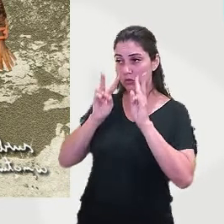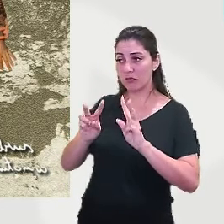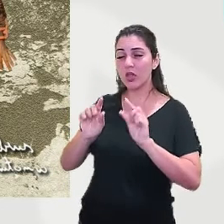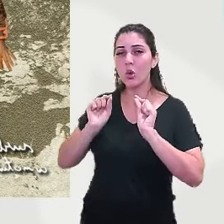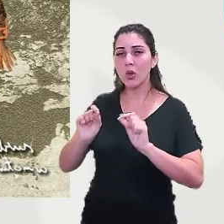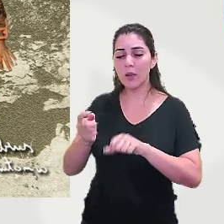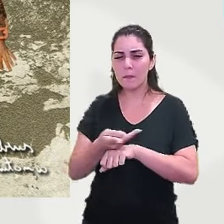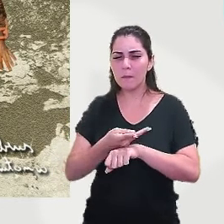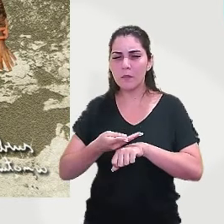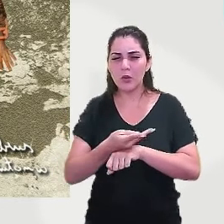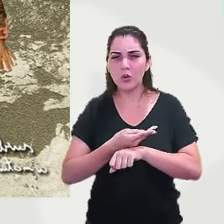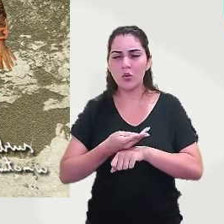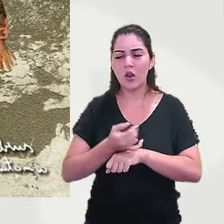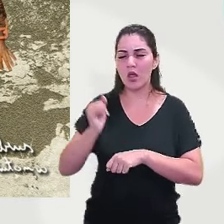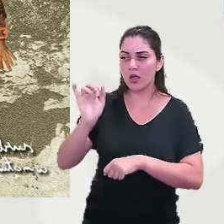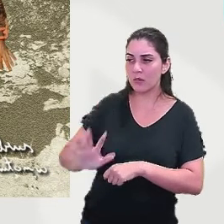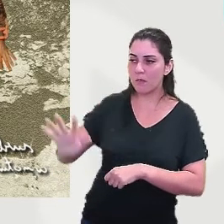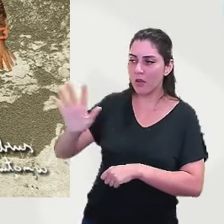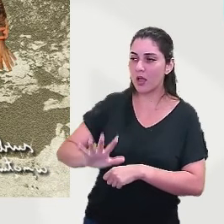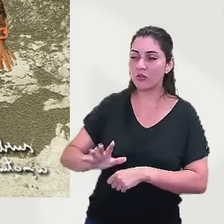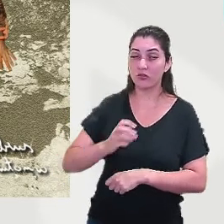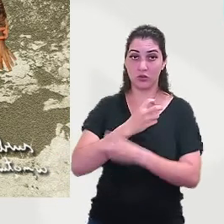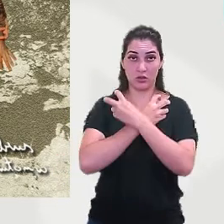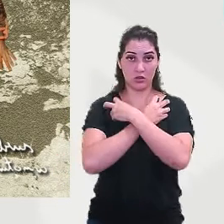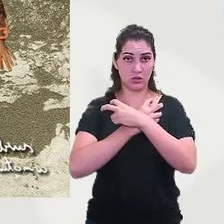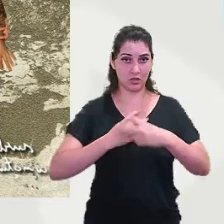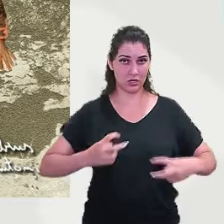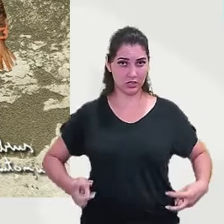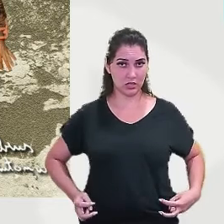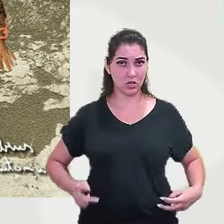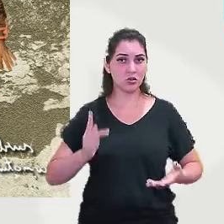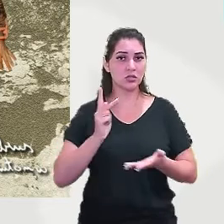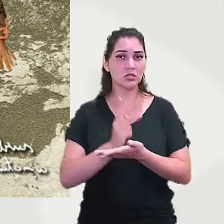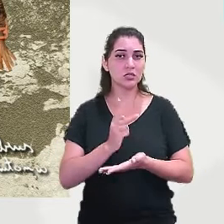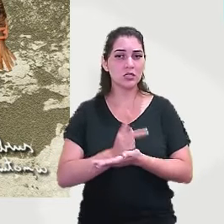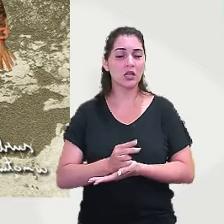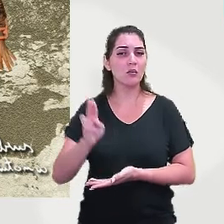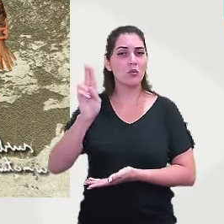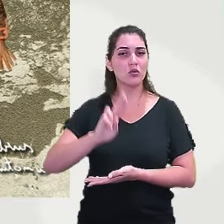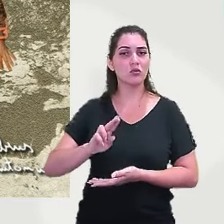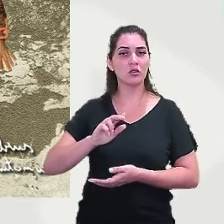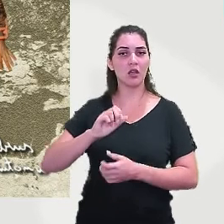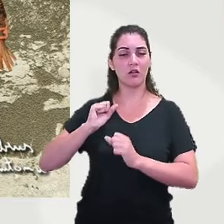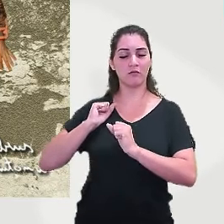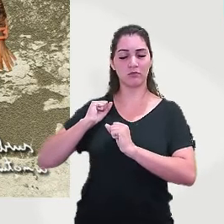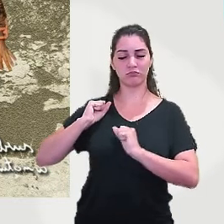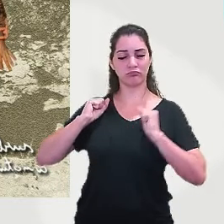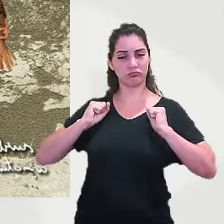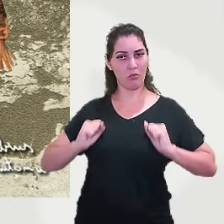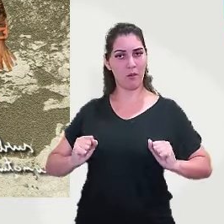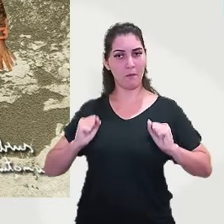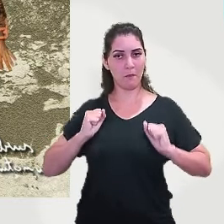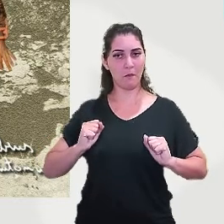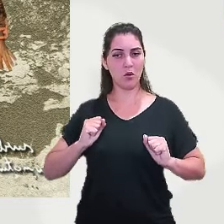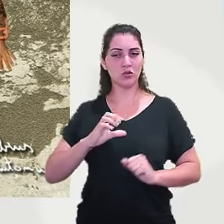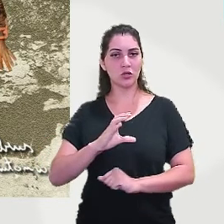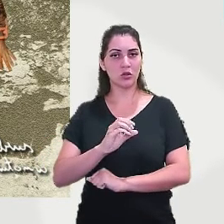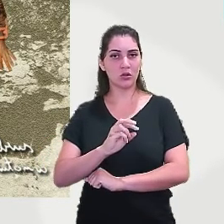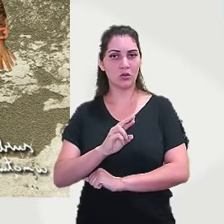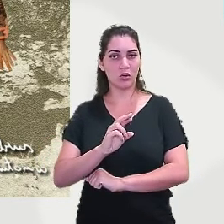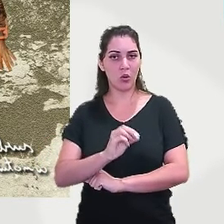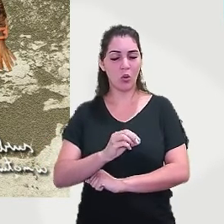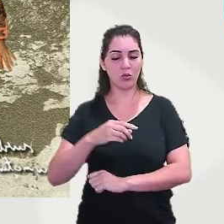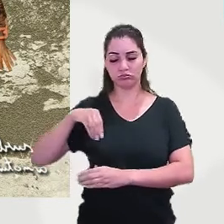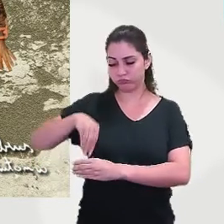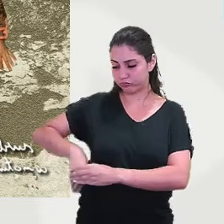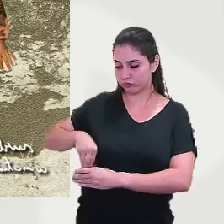procurarem imagens de cangaceiros, vocês vão ver que eles sempre andavam com a mocinha de couro para carregar as coisas importantes